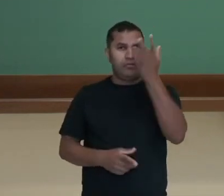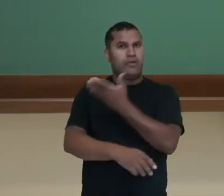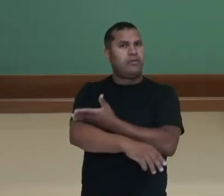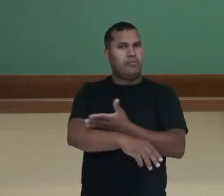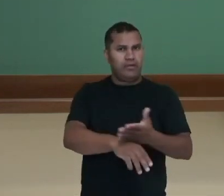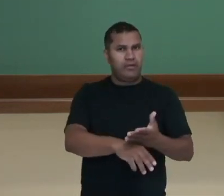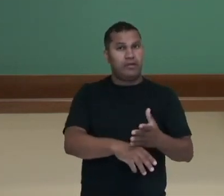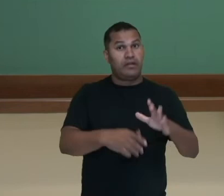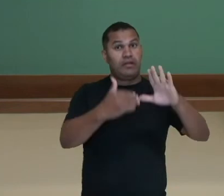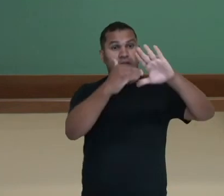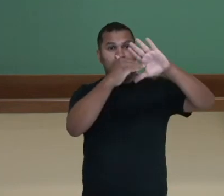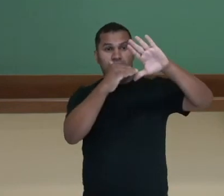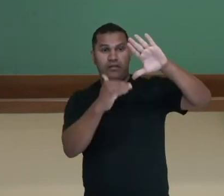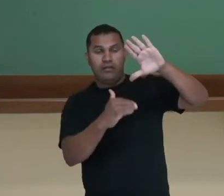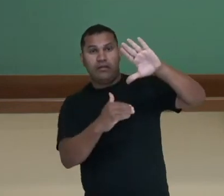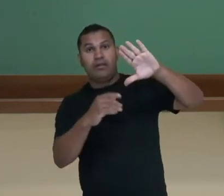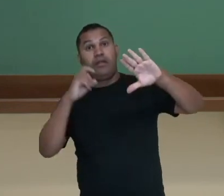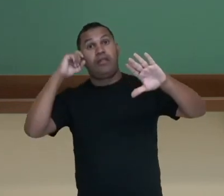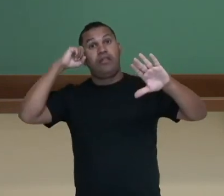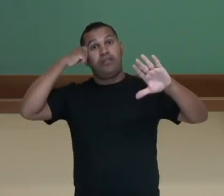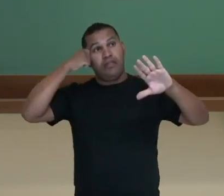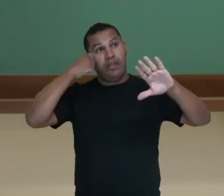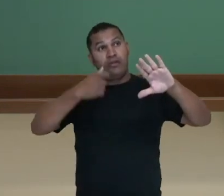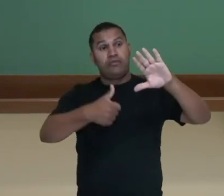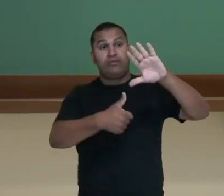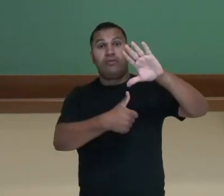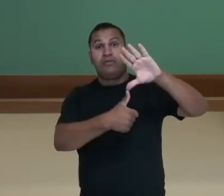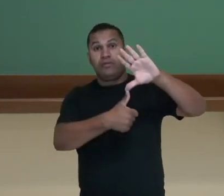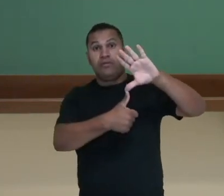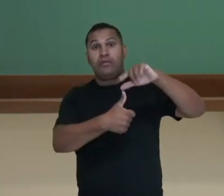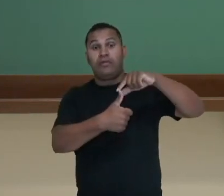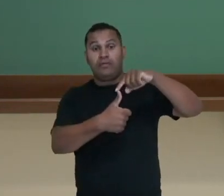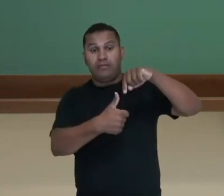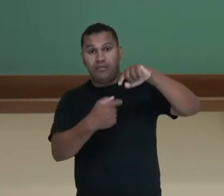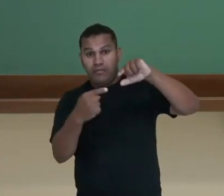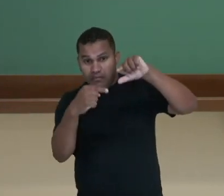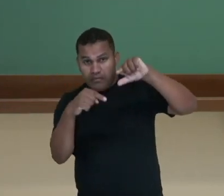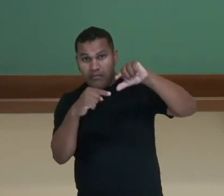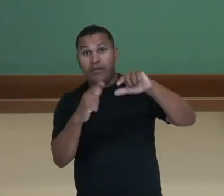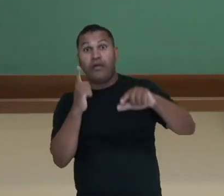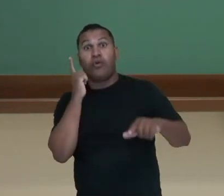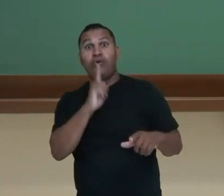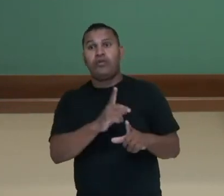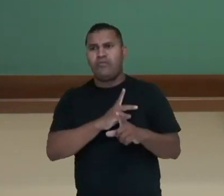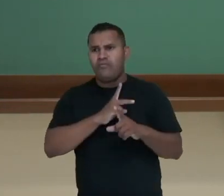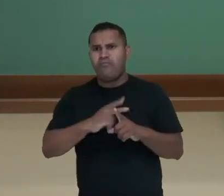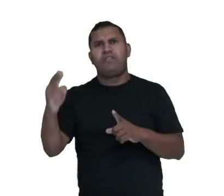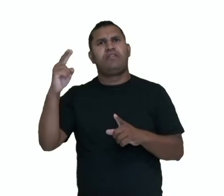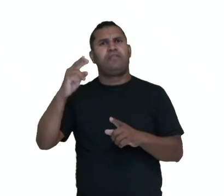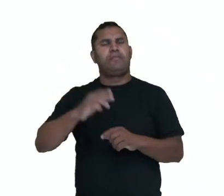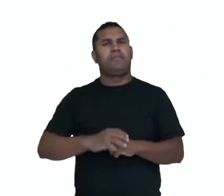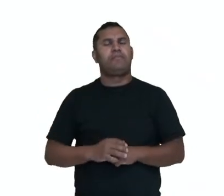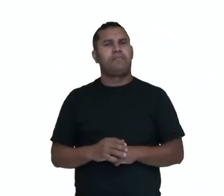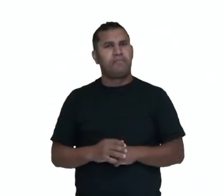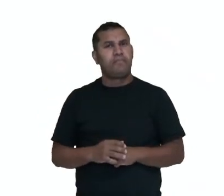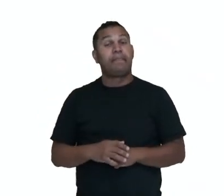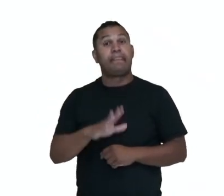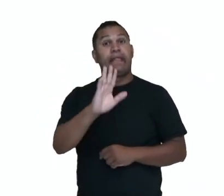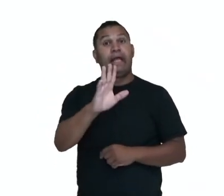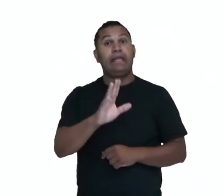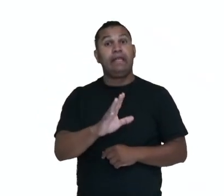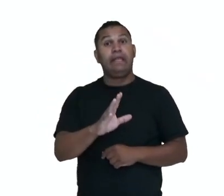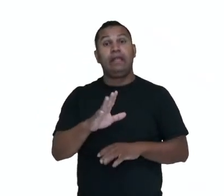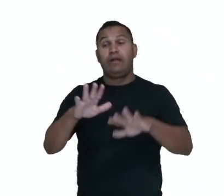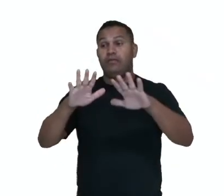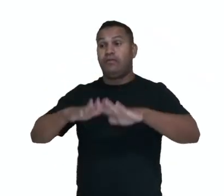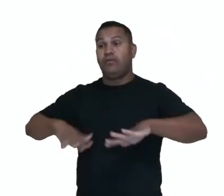uma revolução liderada pelos negros escravizados, não é? E o que vai gerar um temor entre as elites, né, o medo que a